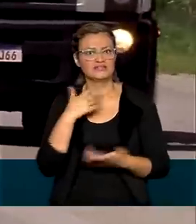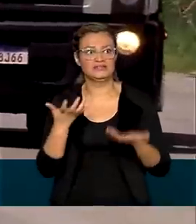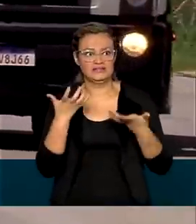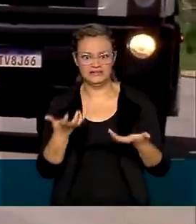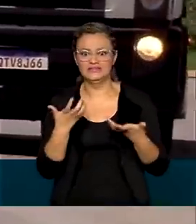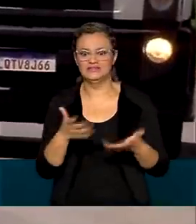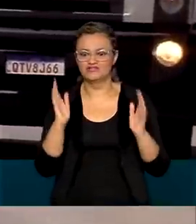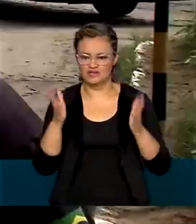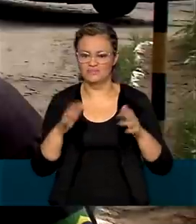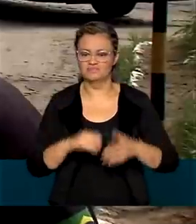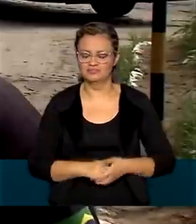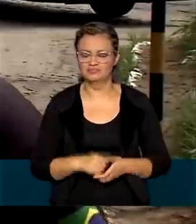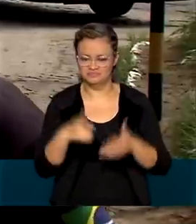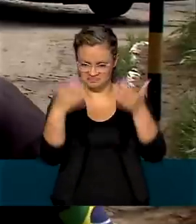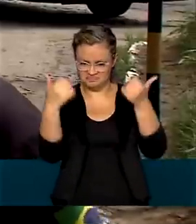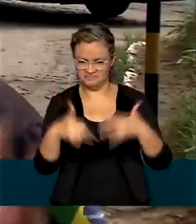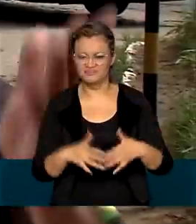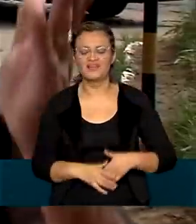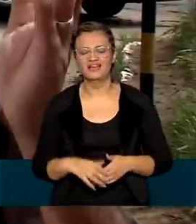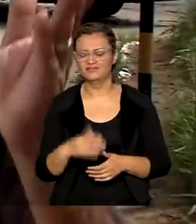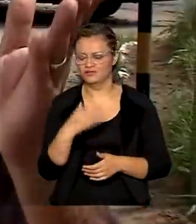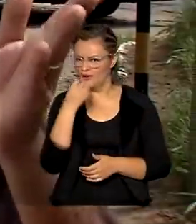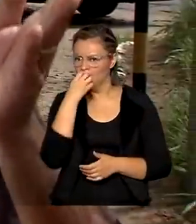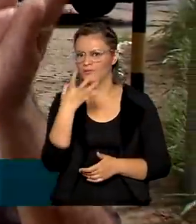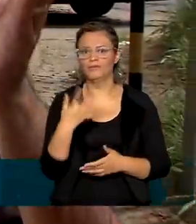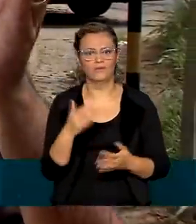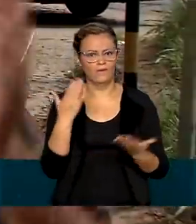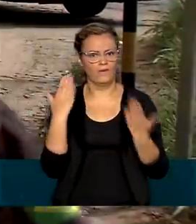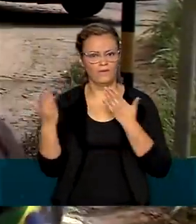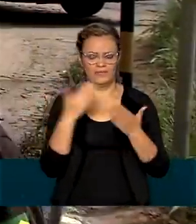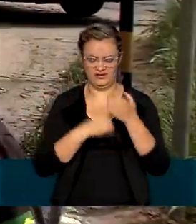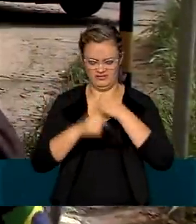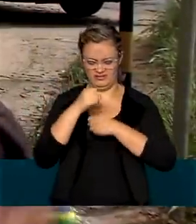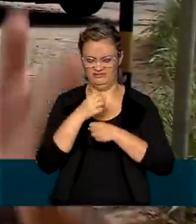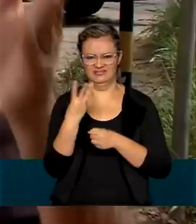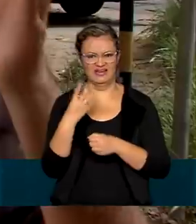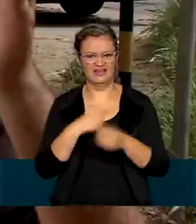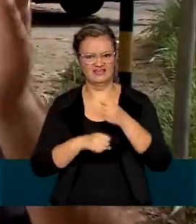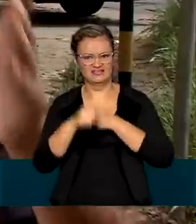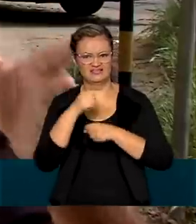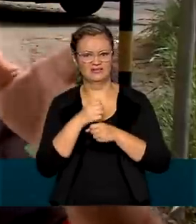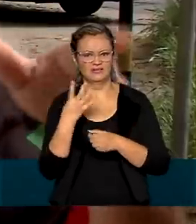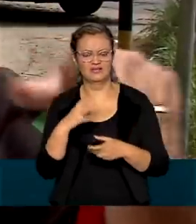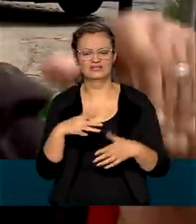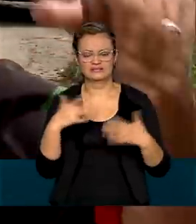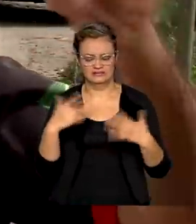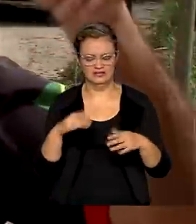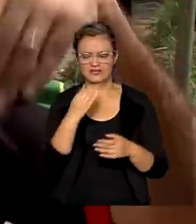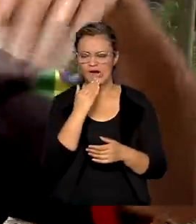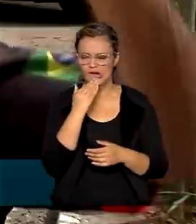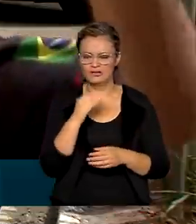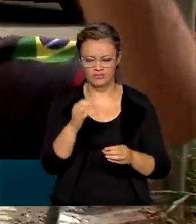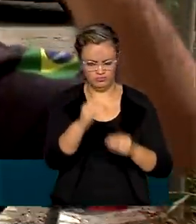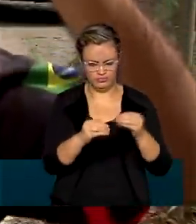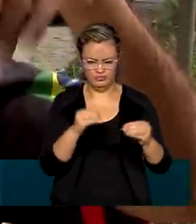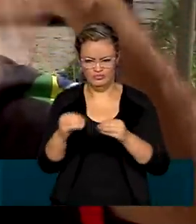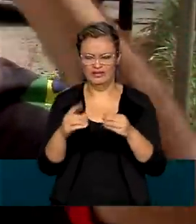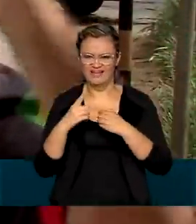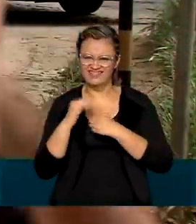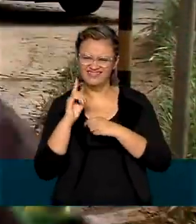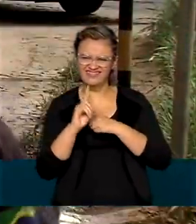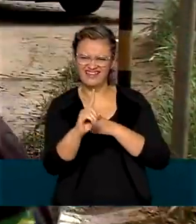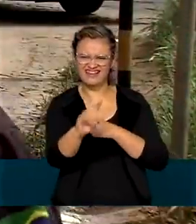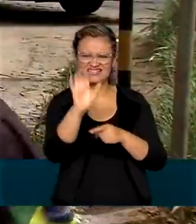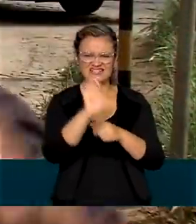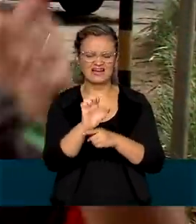trafegam por essa via. Ficou bom agora. A vista há dois anos atrás, há três anos aí, essa pista era toda emburacada. A pista era daqui até essa jipe